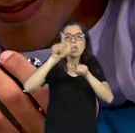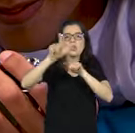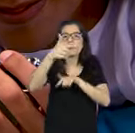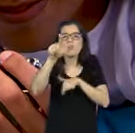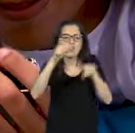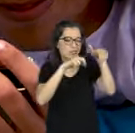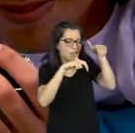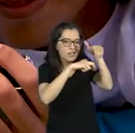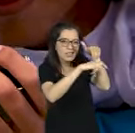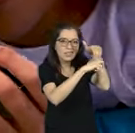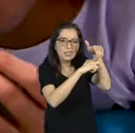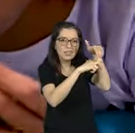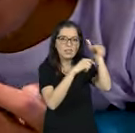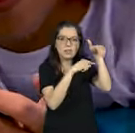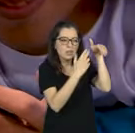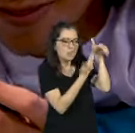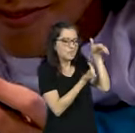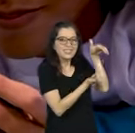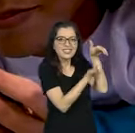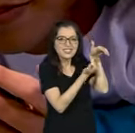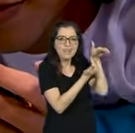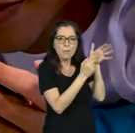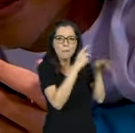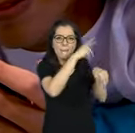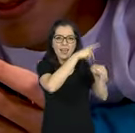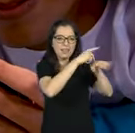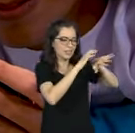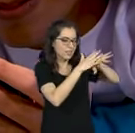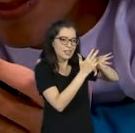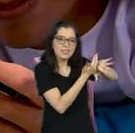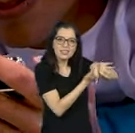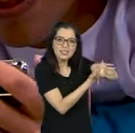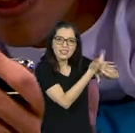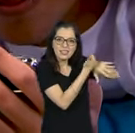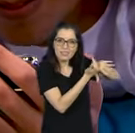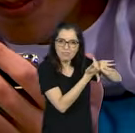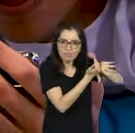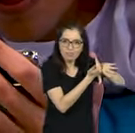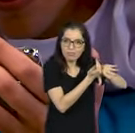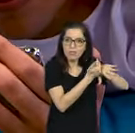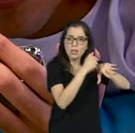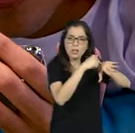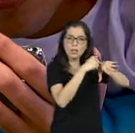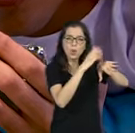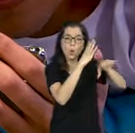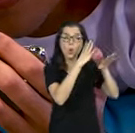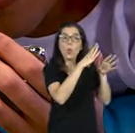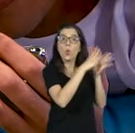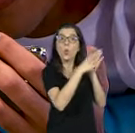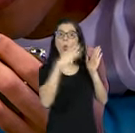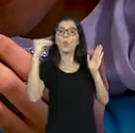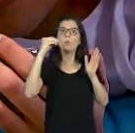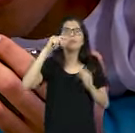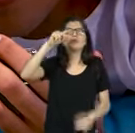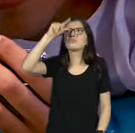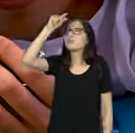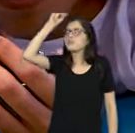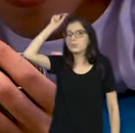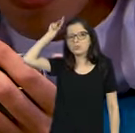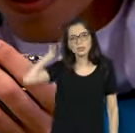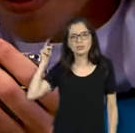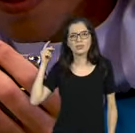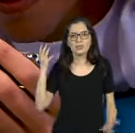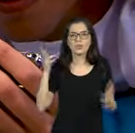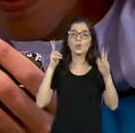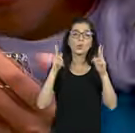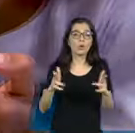Não existia alfabeto ainda. Então, hoje, o que a gente usa como emoticon é algo que foi usado